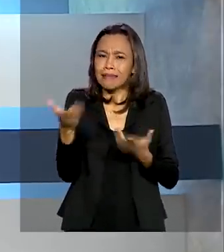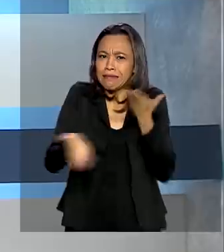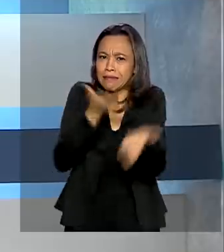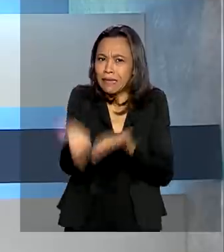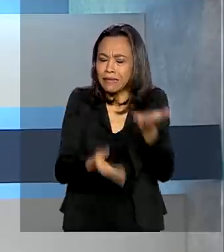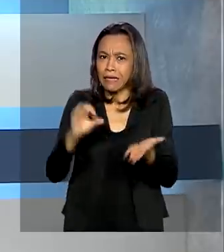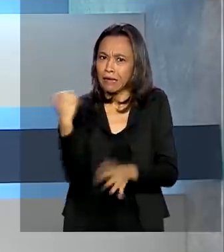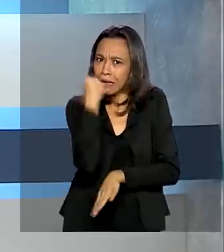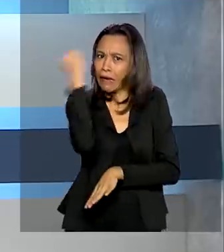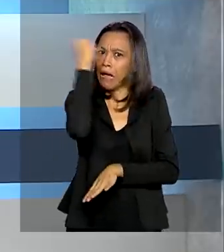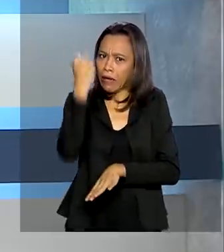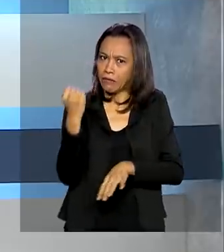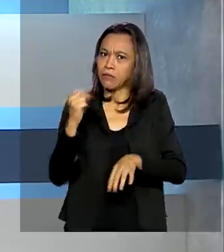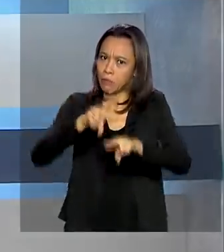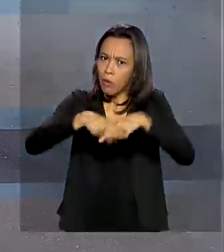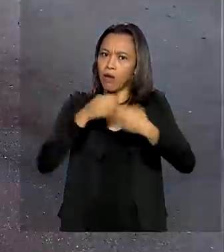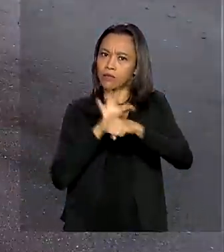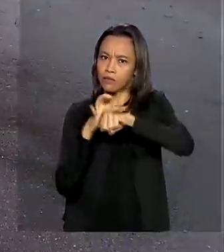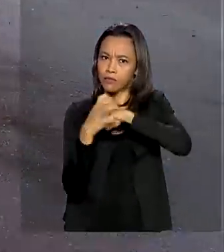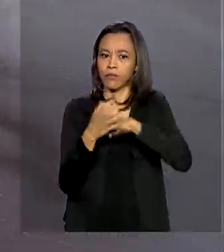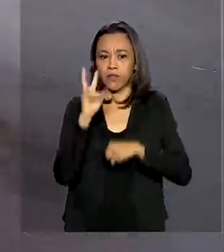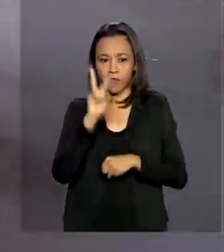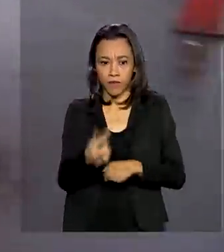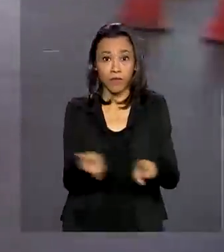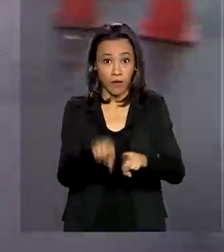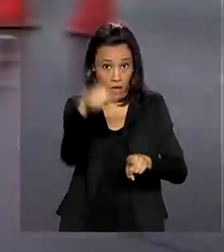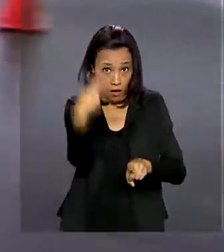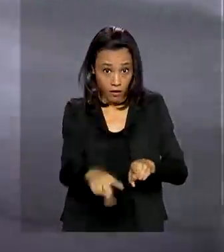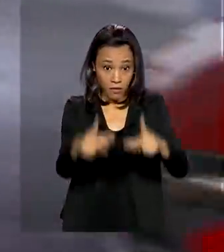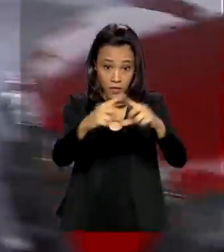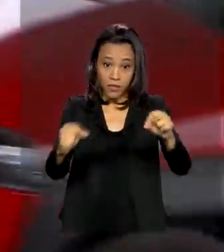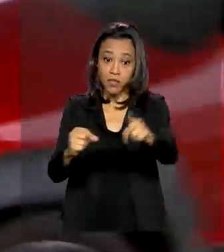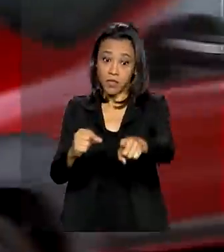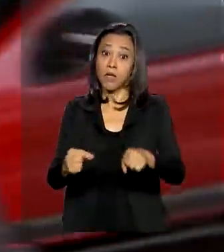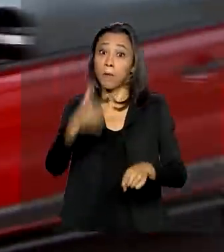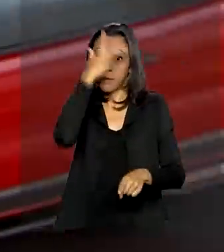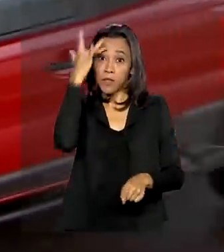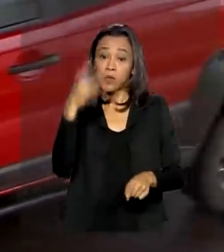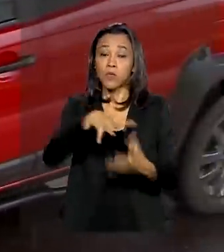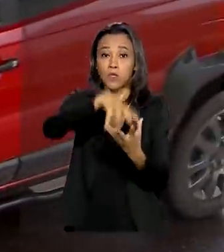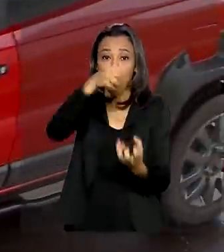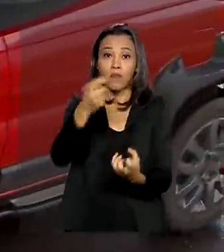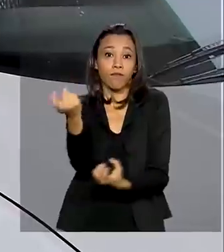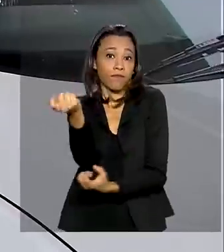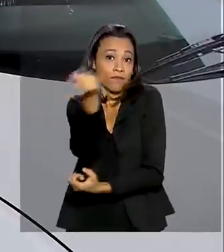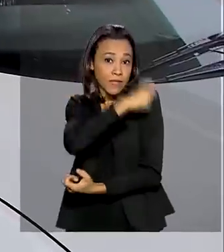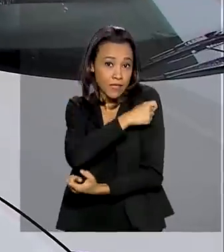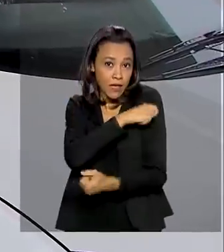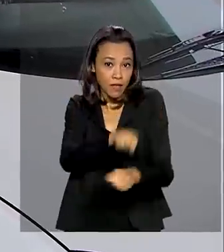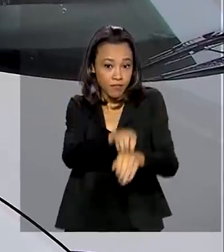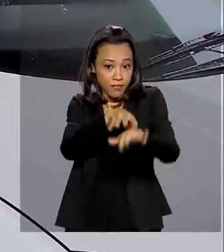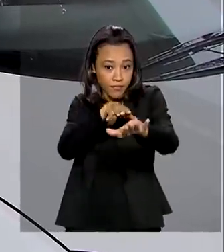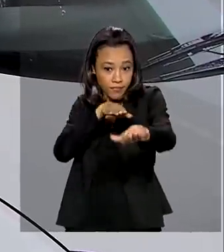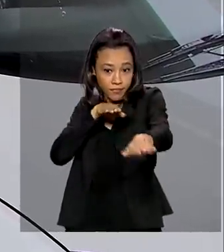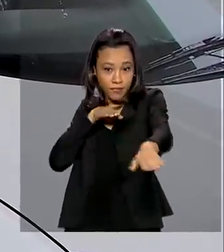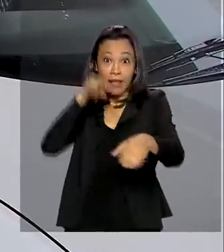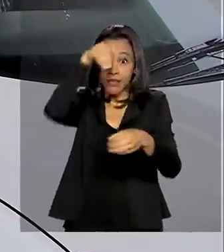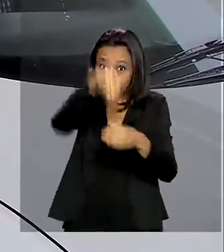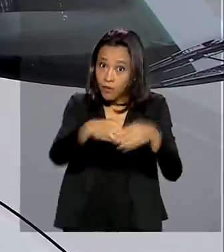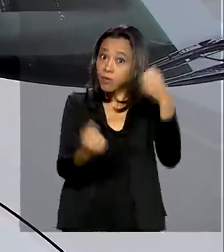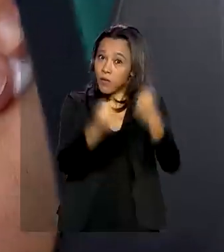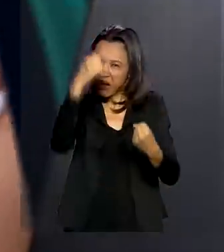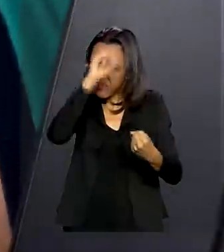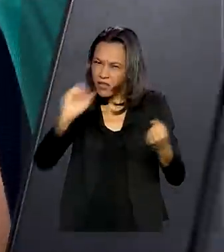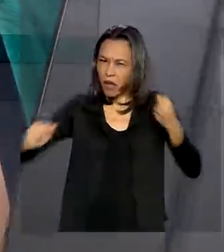de covid-19. E veja também, em Brasília, idosos são vacinados contra a gripe dentro do carro para evitar